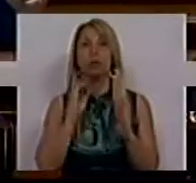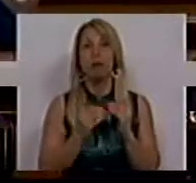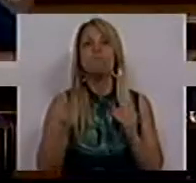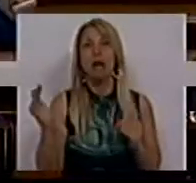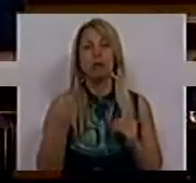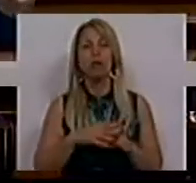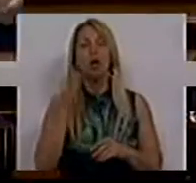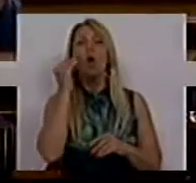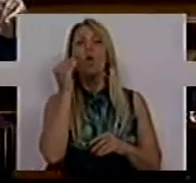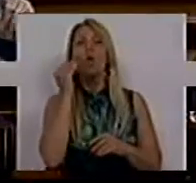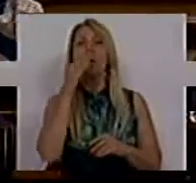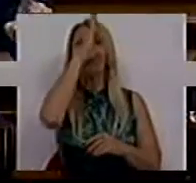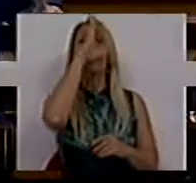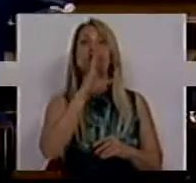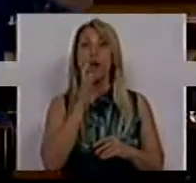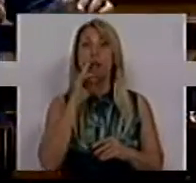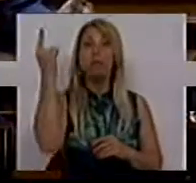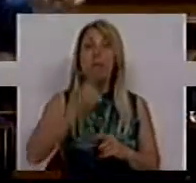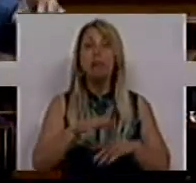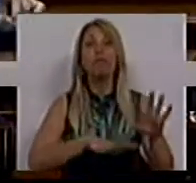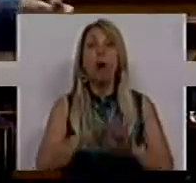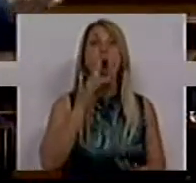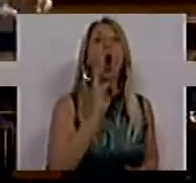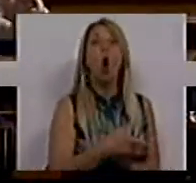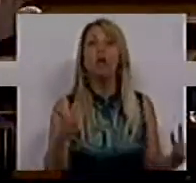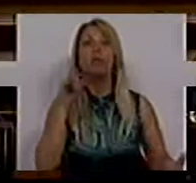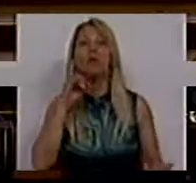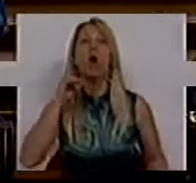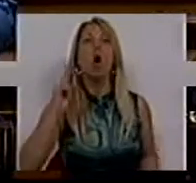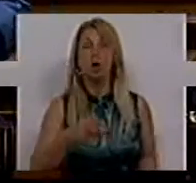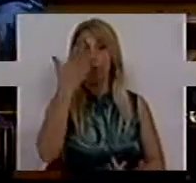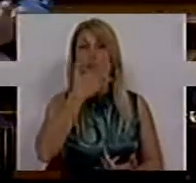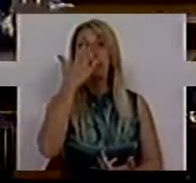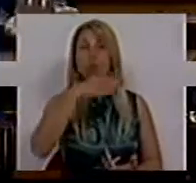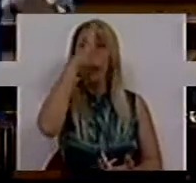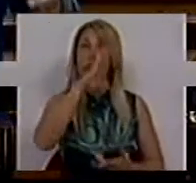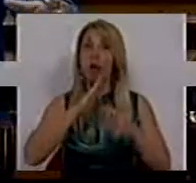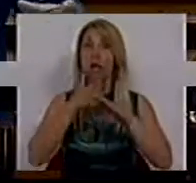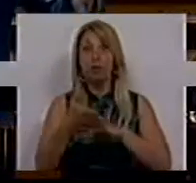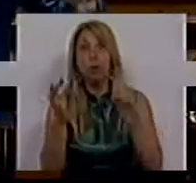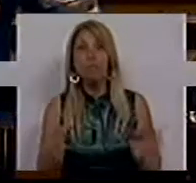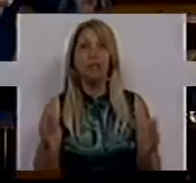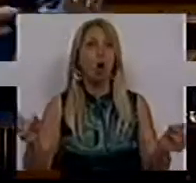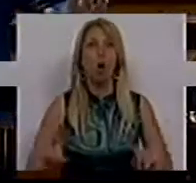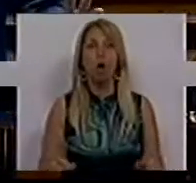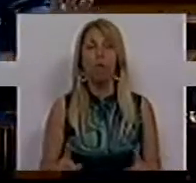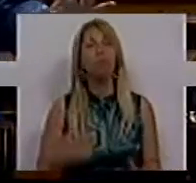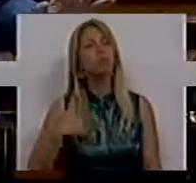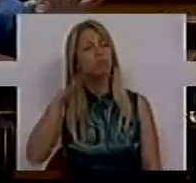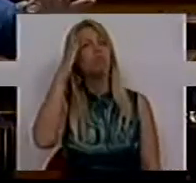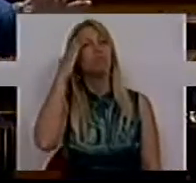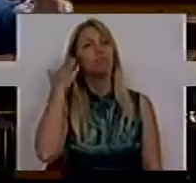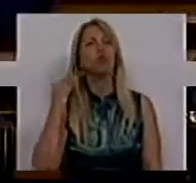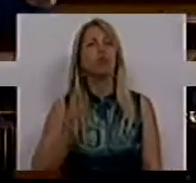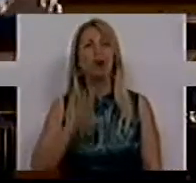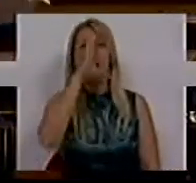deve agir e o que é que deve defender? E se o Governo deve ou não intervir nesta matéria? Ora, eu acho que o Governo já interveio